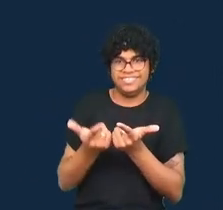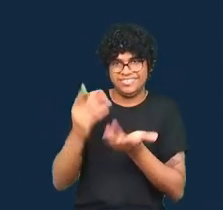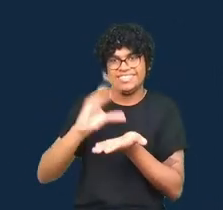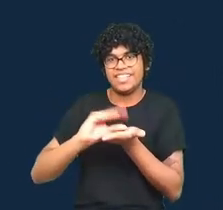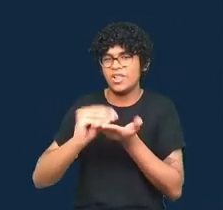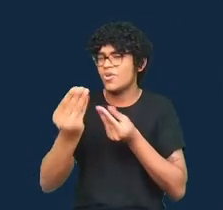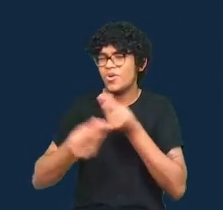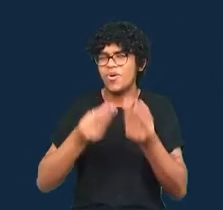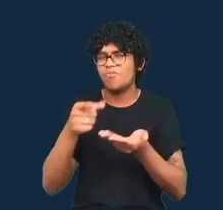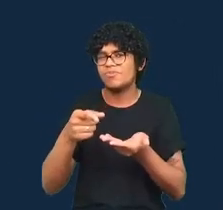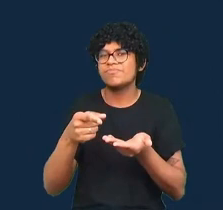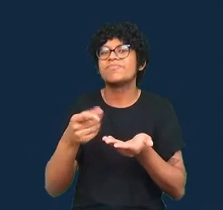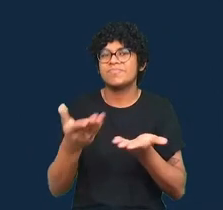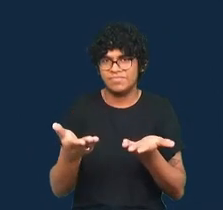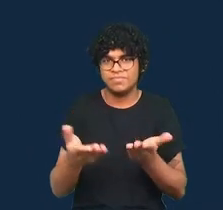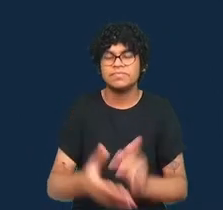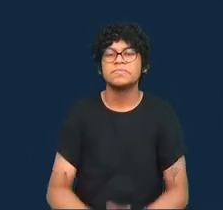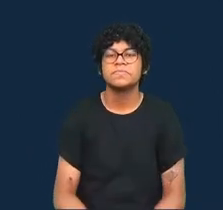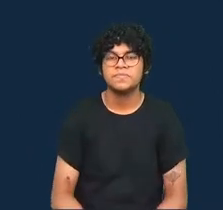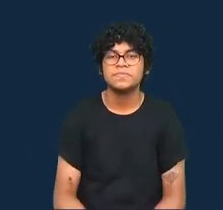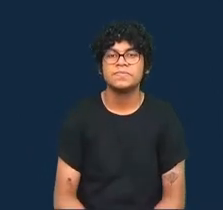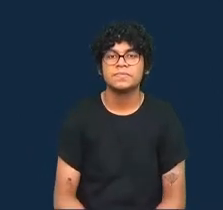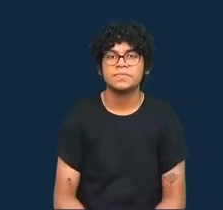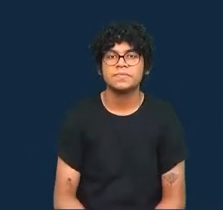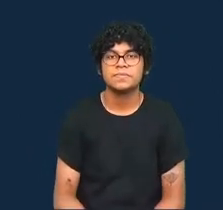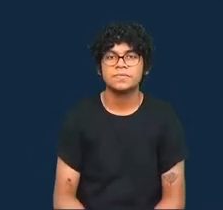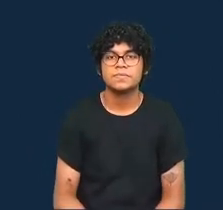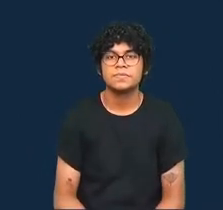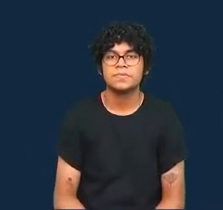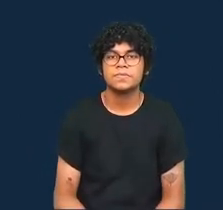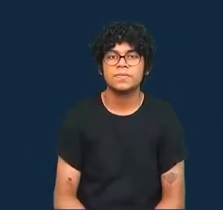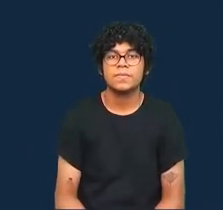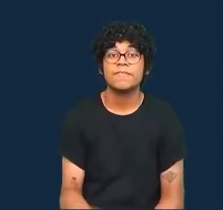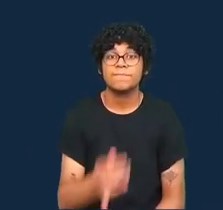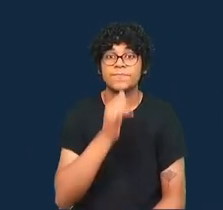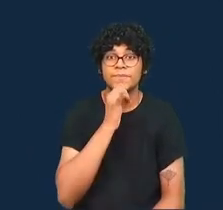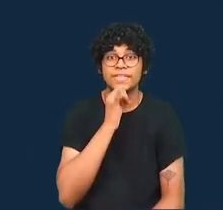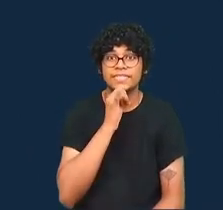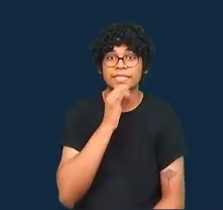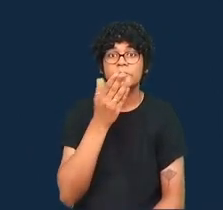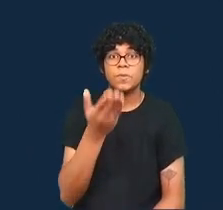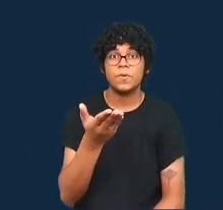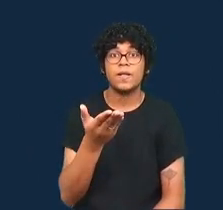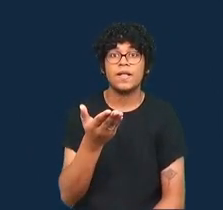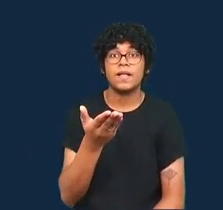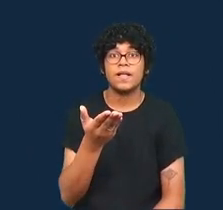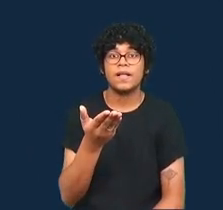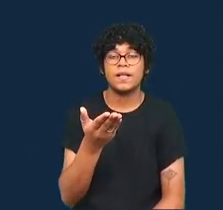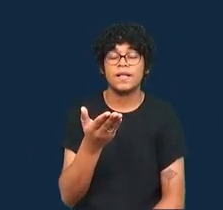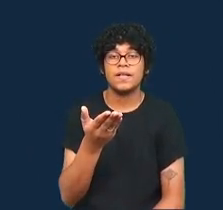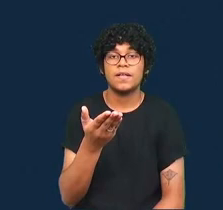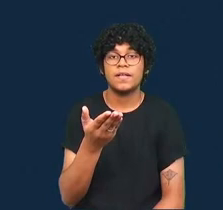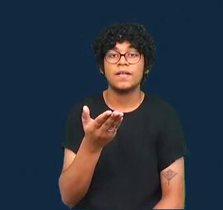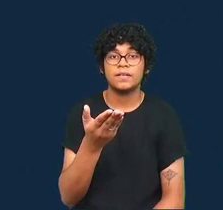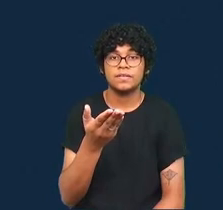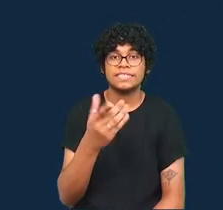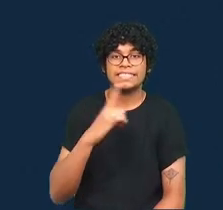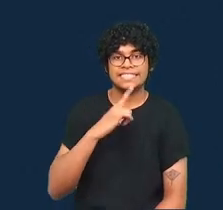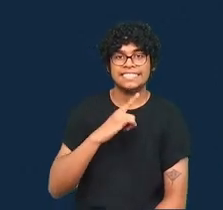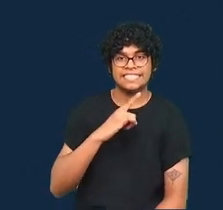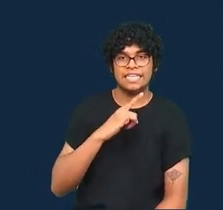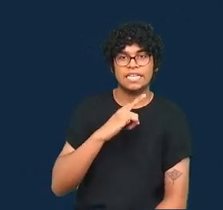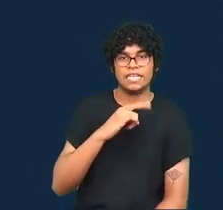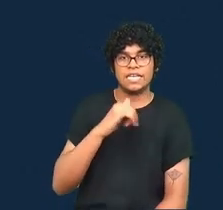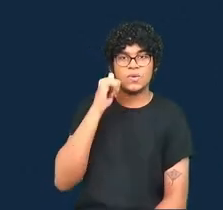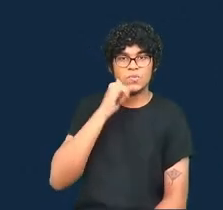um exemplo de como isso poderia ser materializado pensamos é oferecido por uma jornalista no